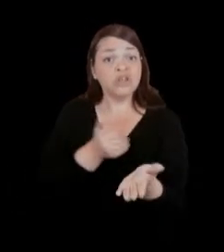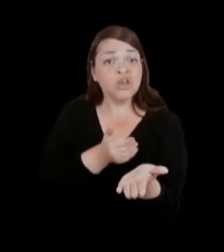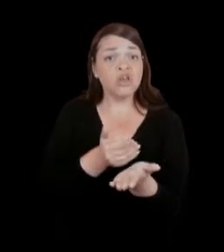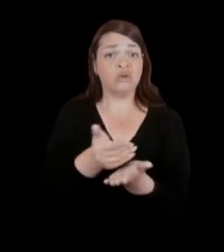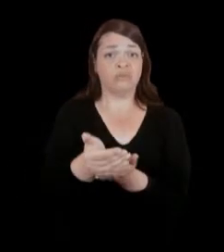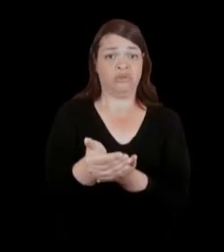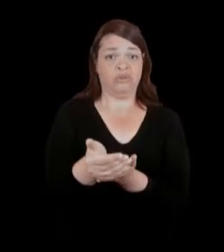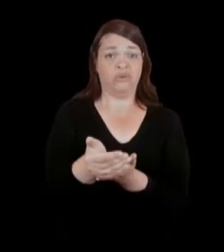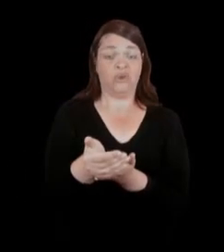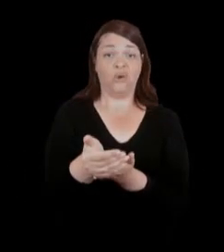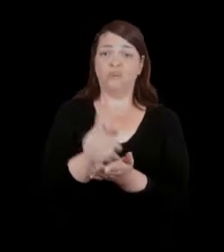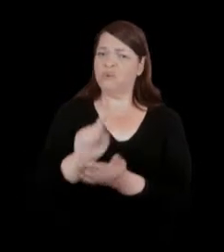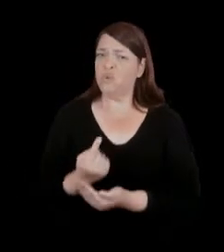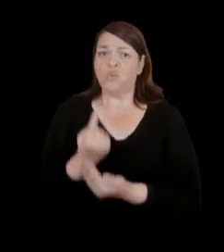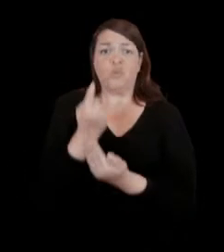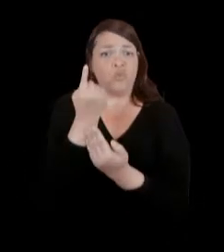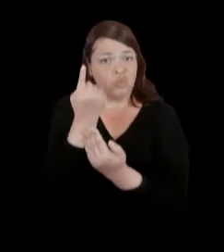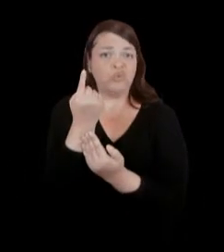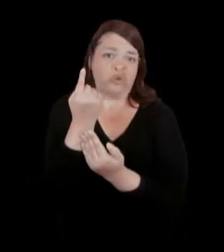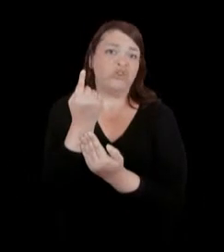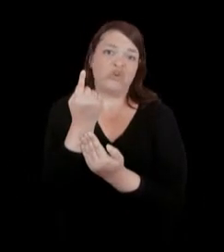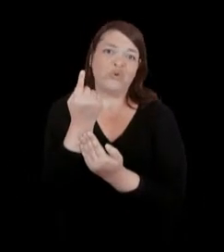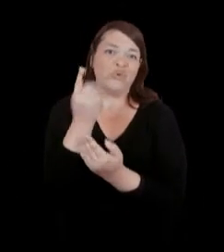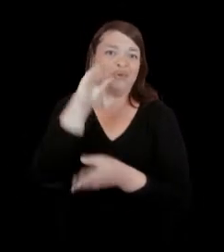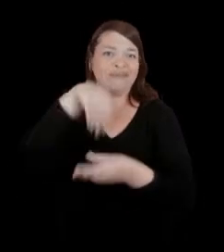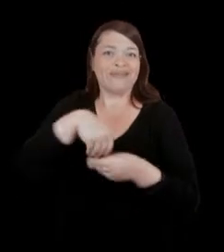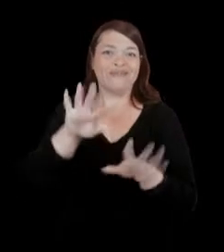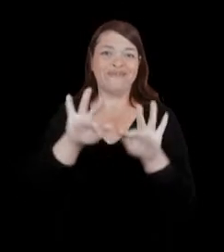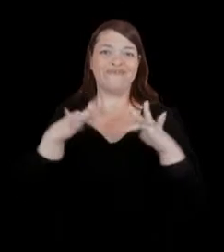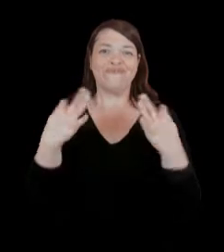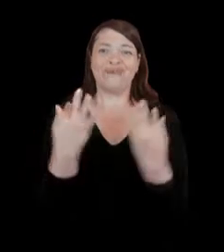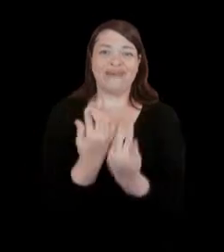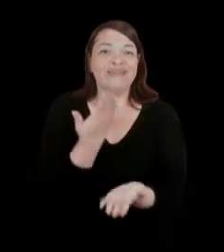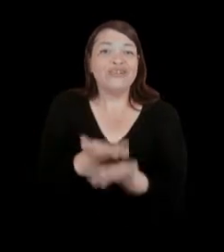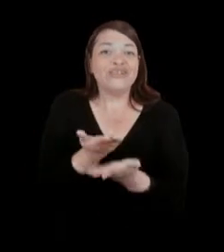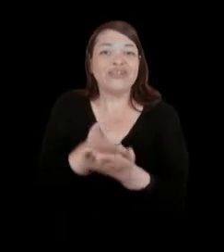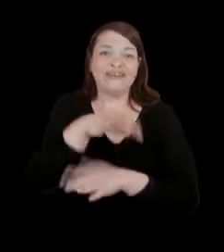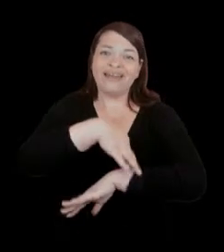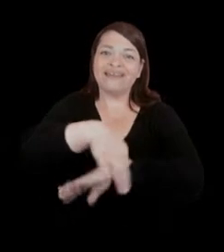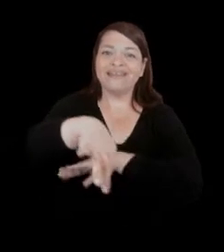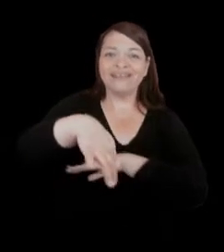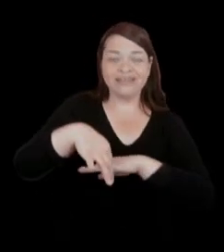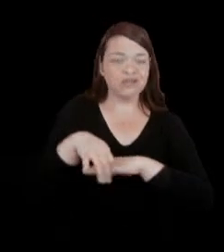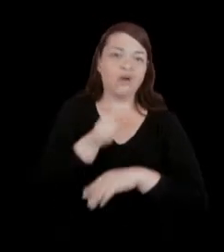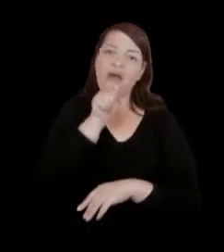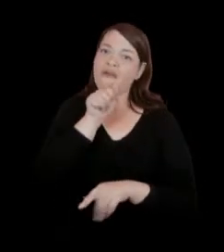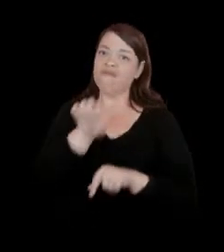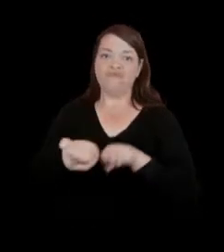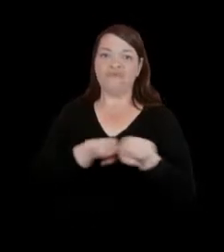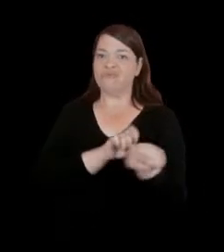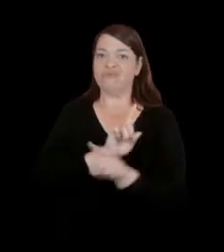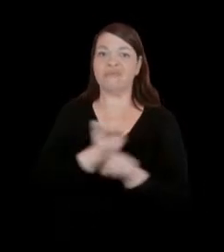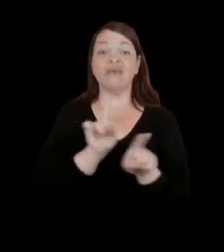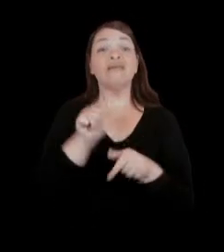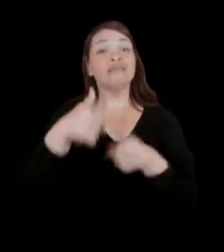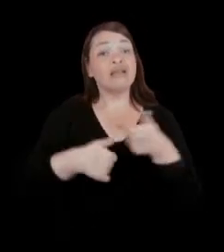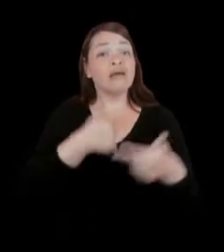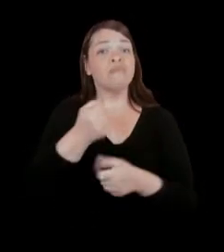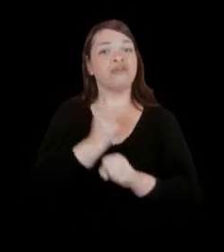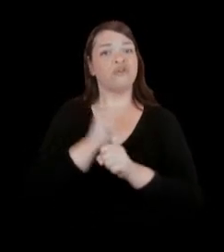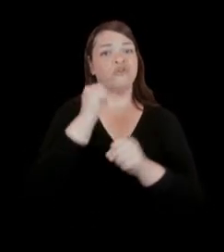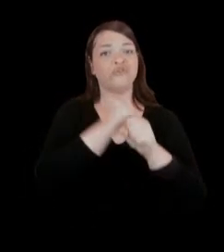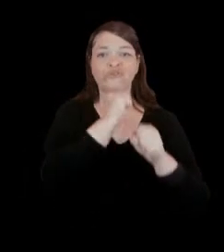eu era o único arquiteto da família, o estudante de arquitetura, na época que trabalhava no meio de